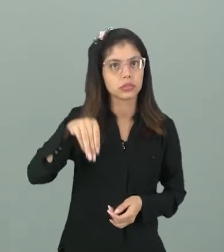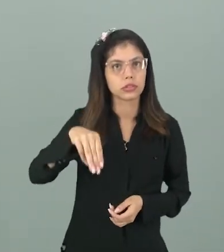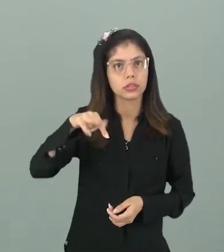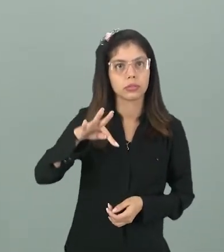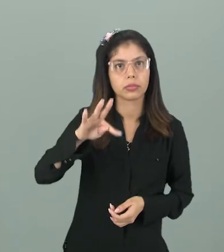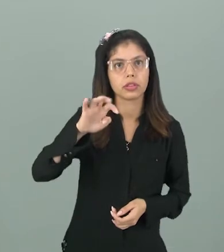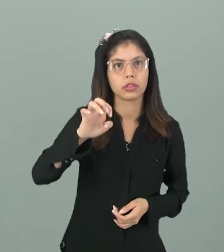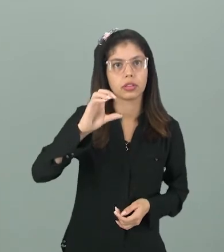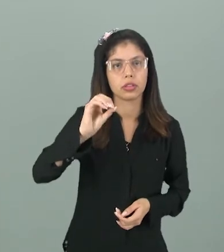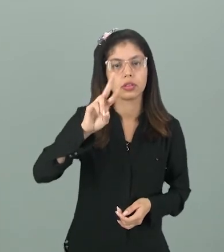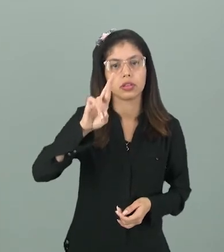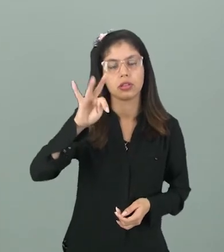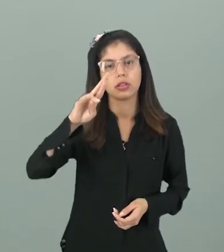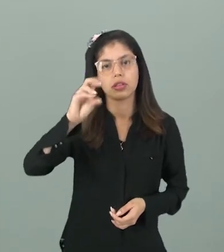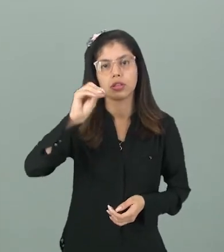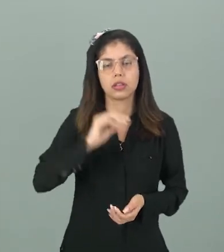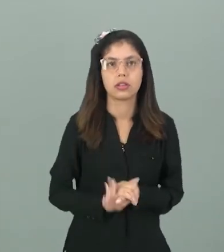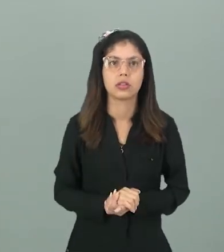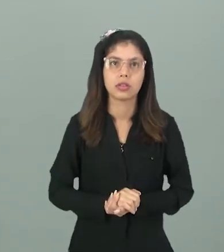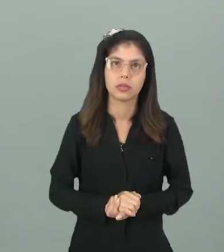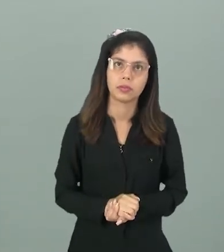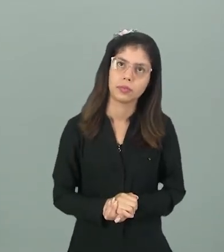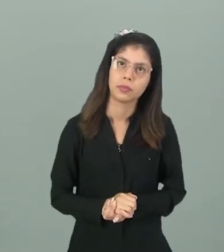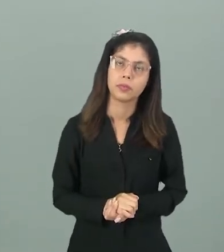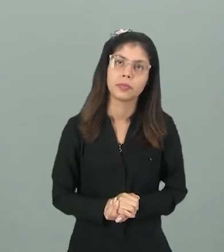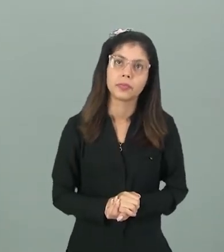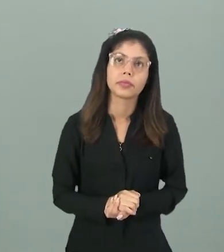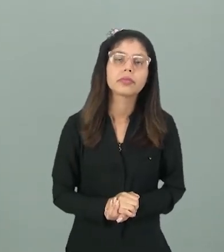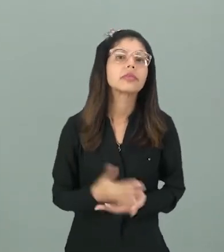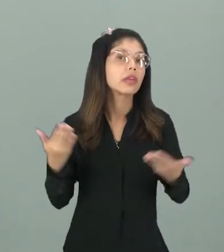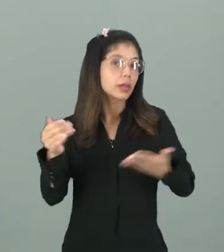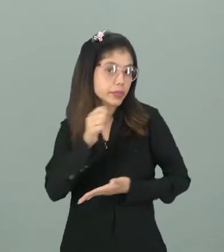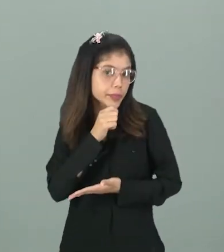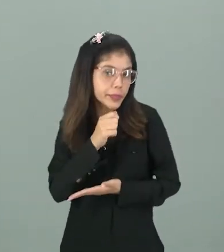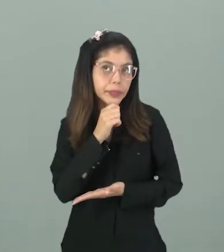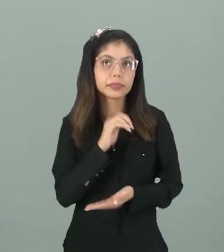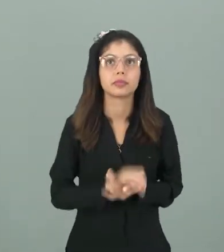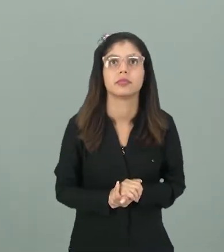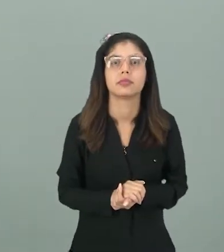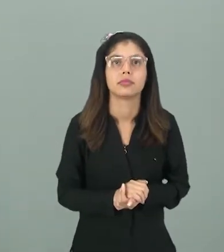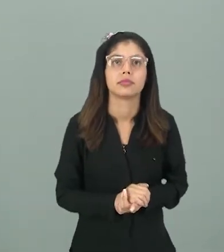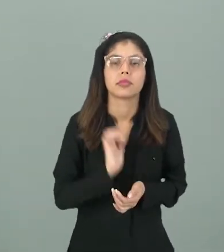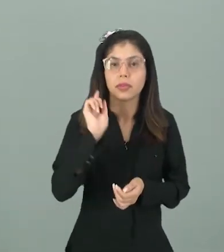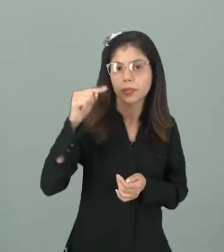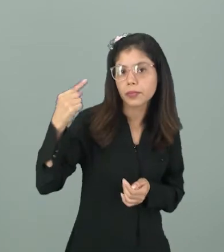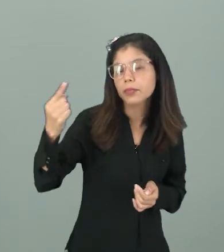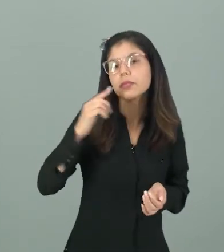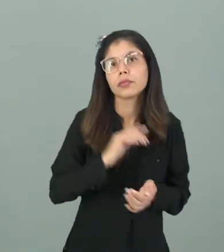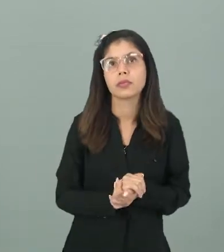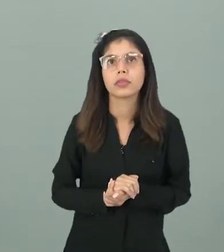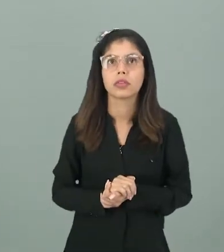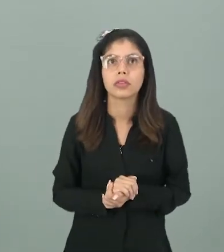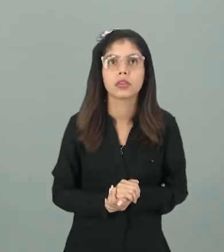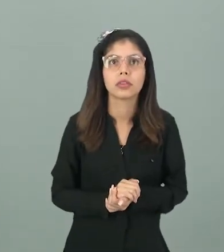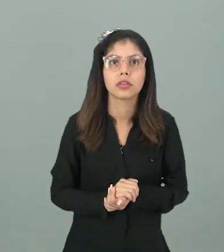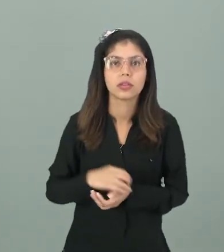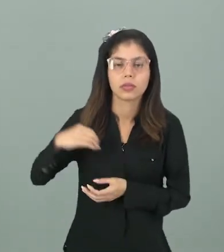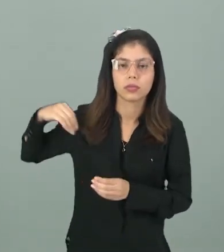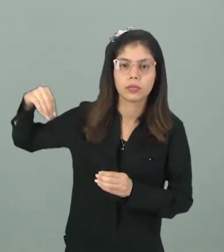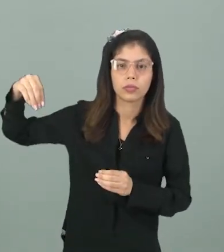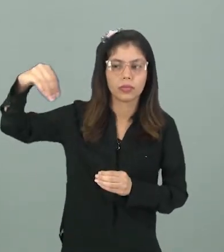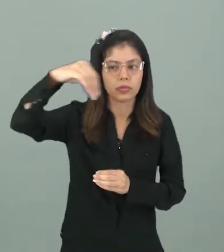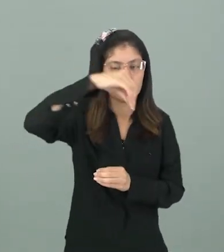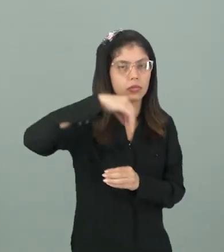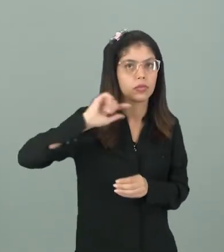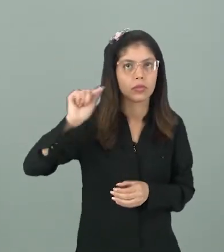ser então o que a gente chama de meteorito. Além dos meteoritos, além dos meteoros, dos satélites,